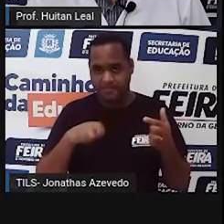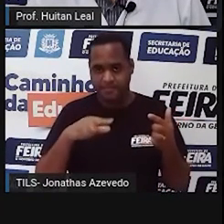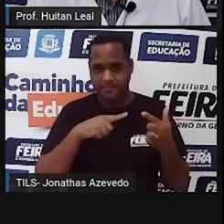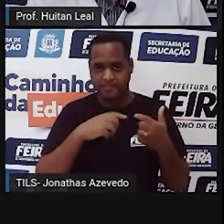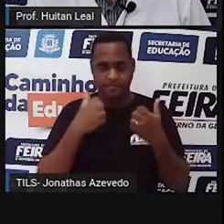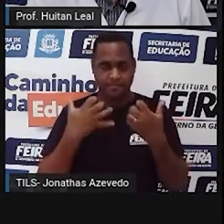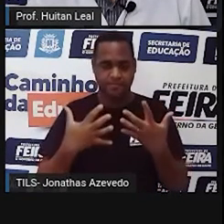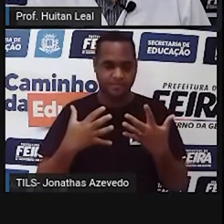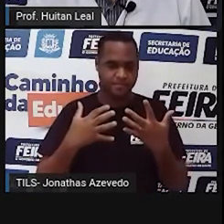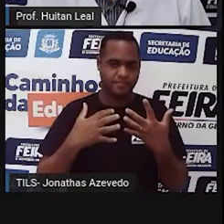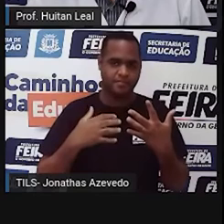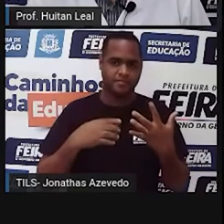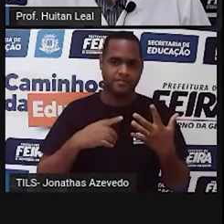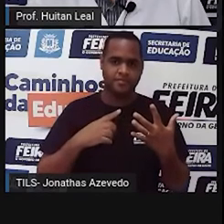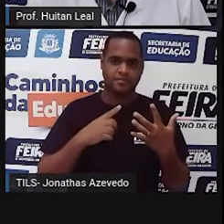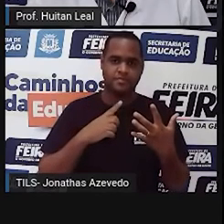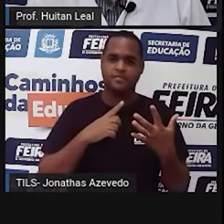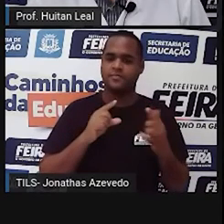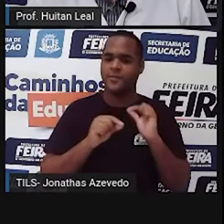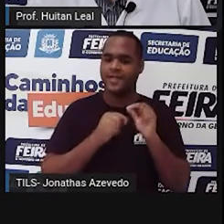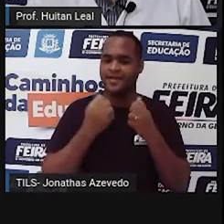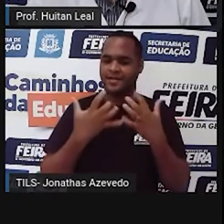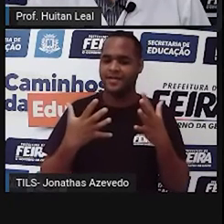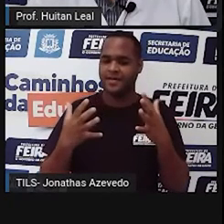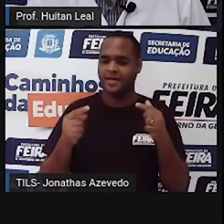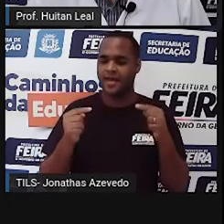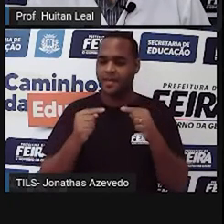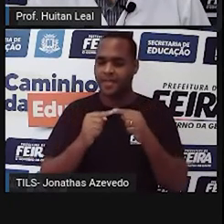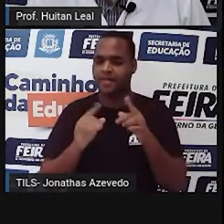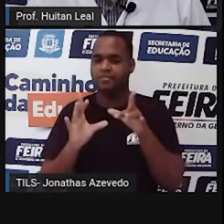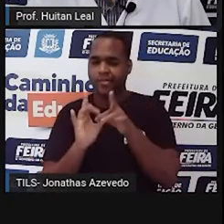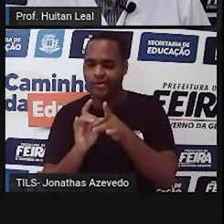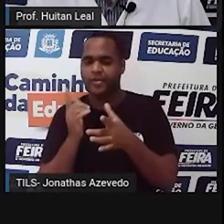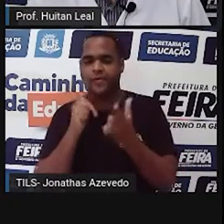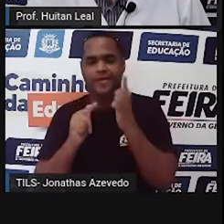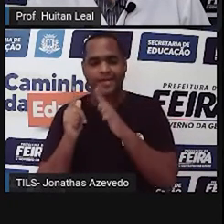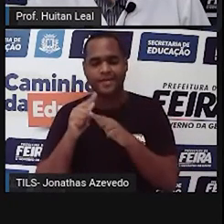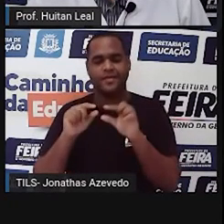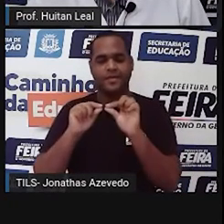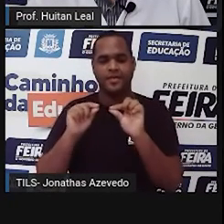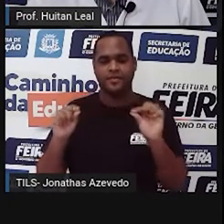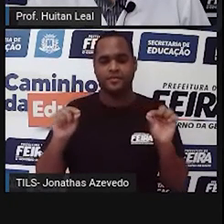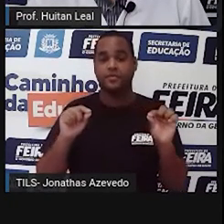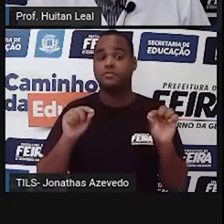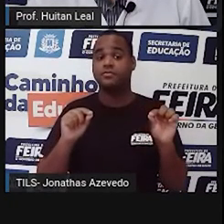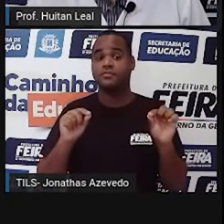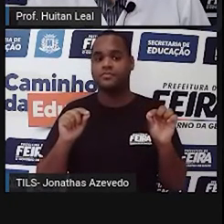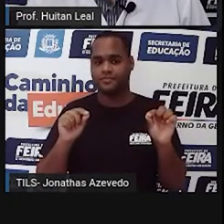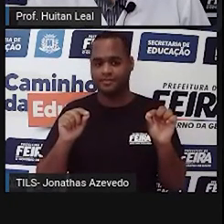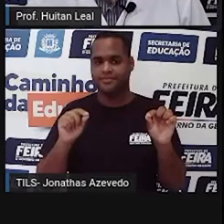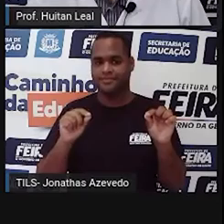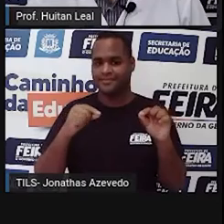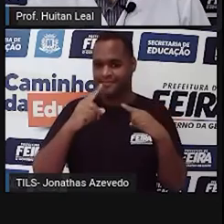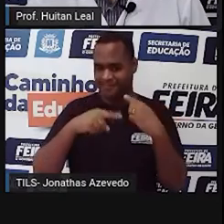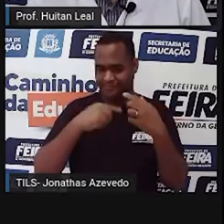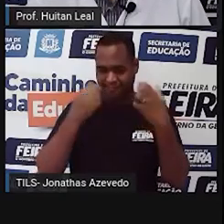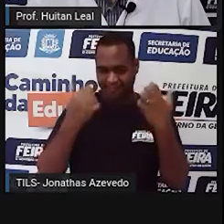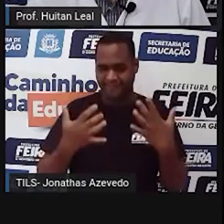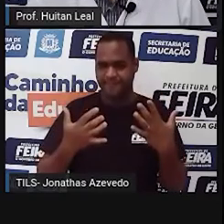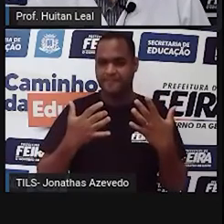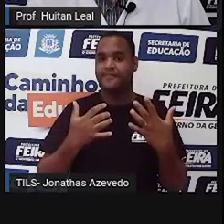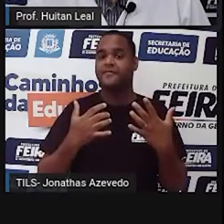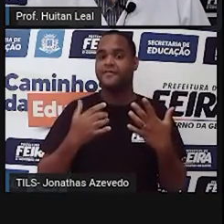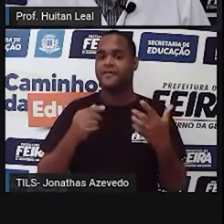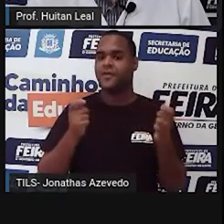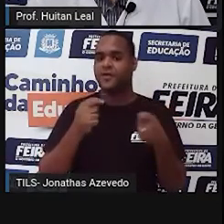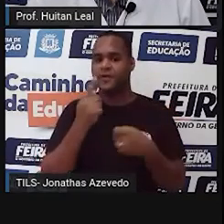que estão no quadro que vai se encaixar em cada lacuna, em cada espaço desse. Ok? Então, daqui a pouco, nós